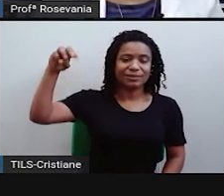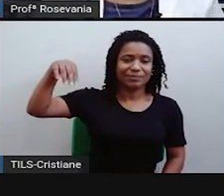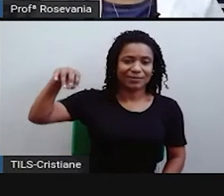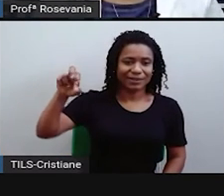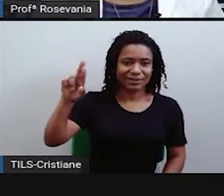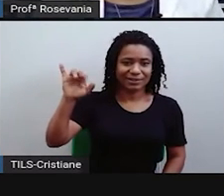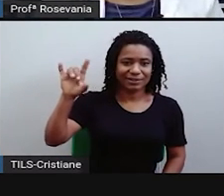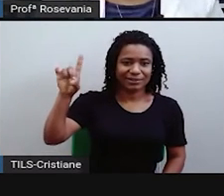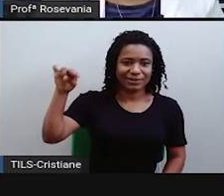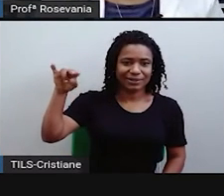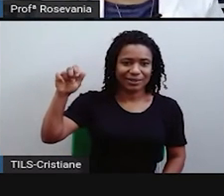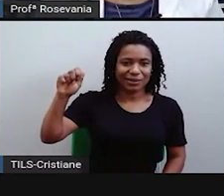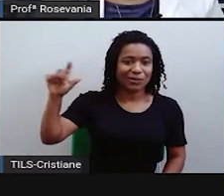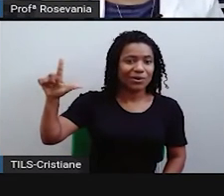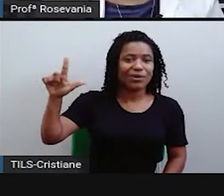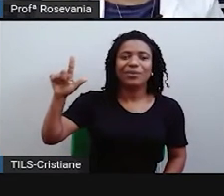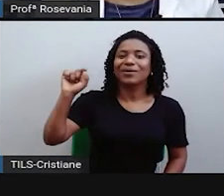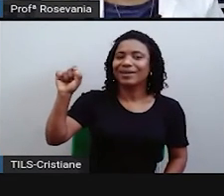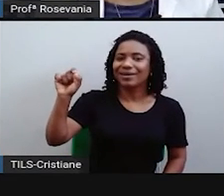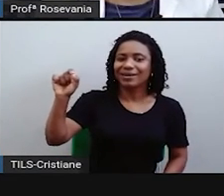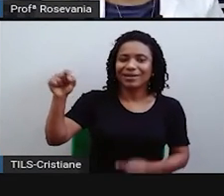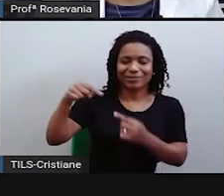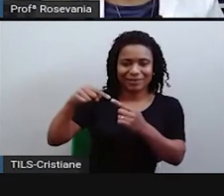de Janeiro, onde pega o Espírito Santo, que não era,